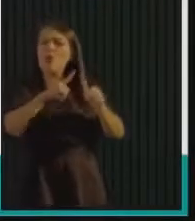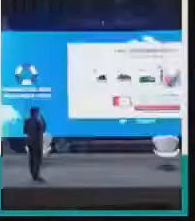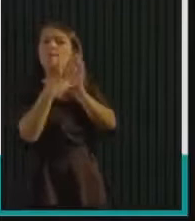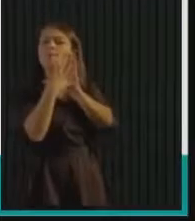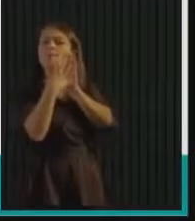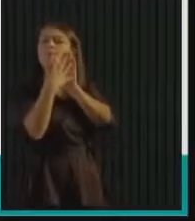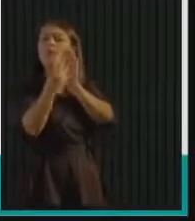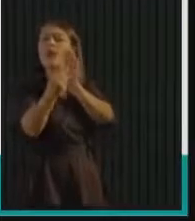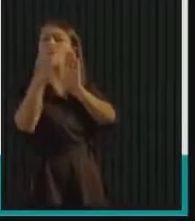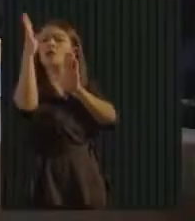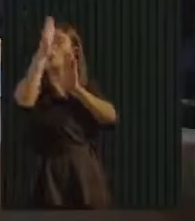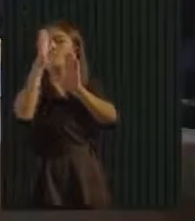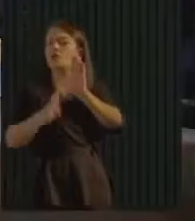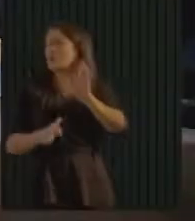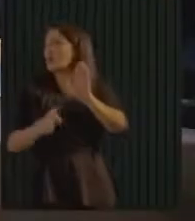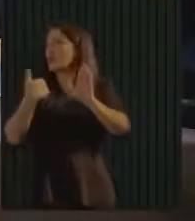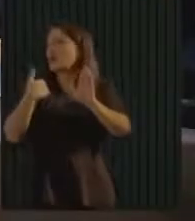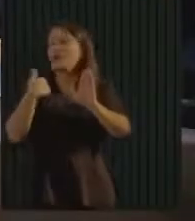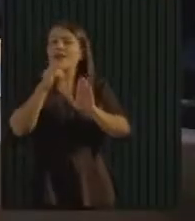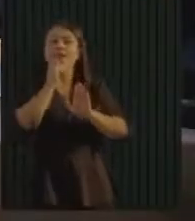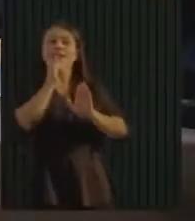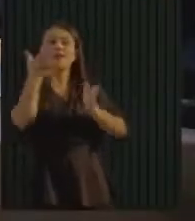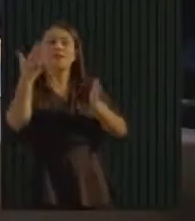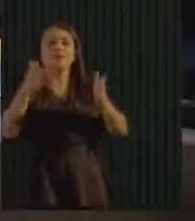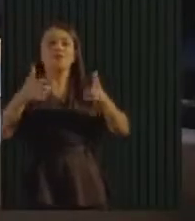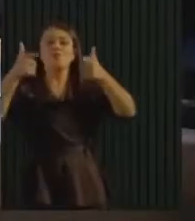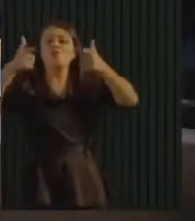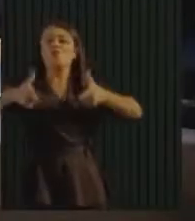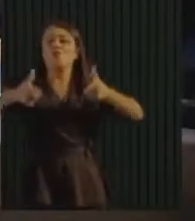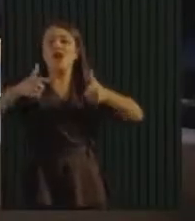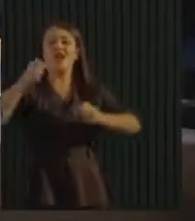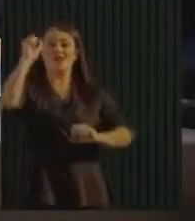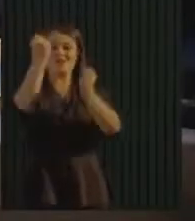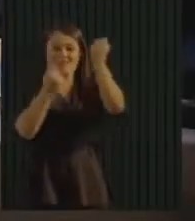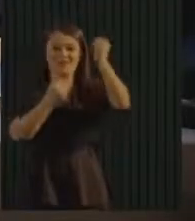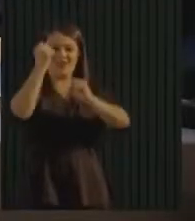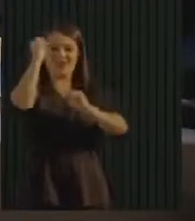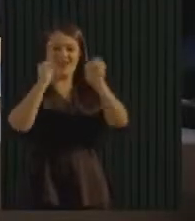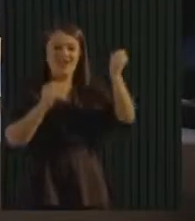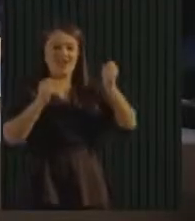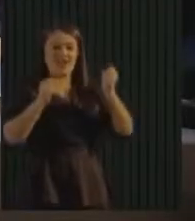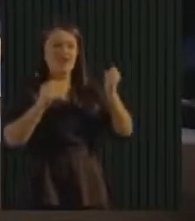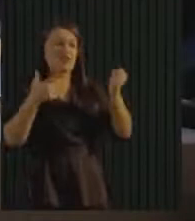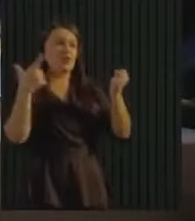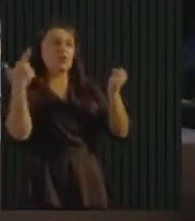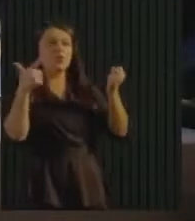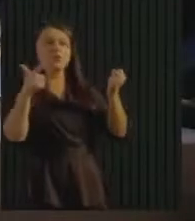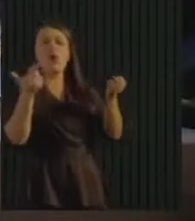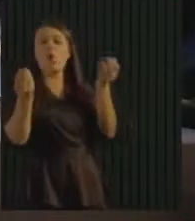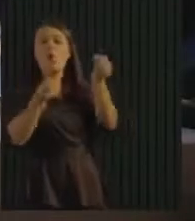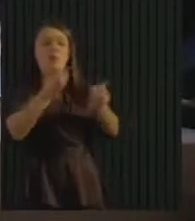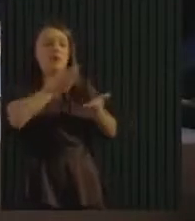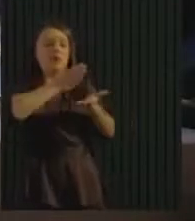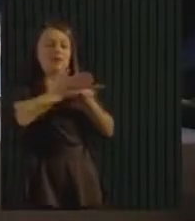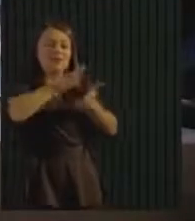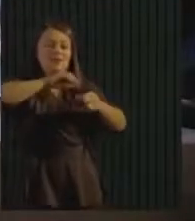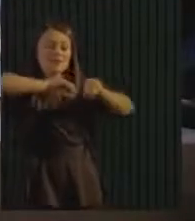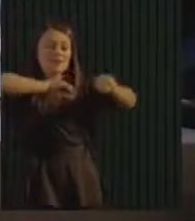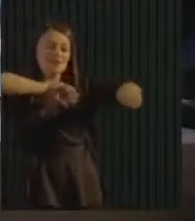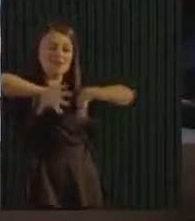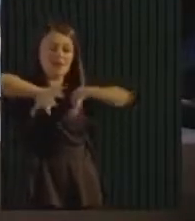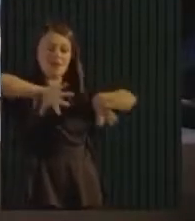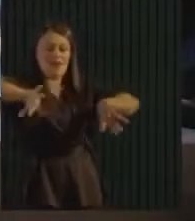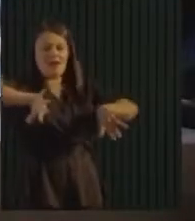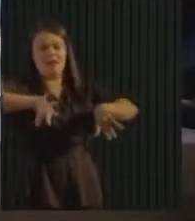A separação fica impossível de fazer, os galpões não tem como fazer separação. E vai tudo para o aterro sanitário. Então, esse modelo é o